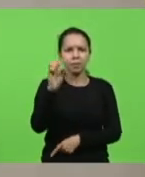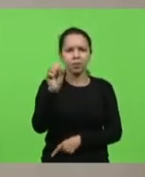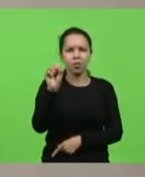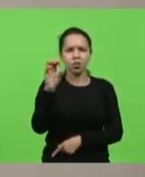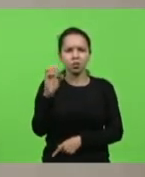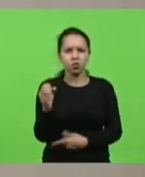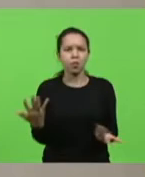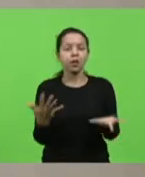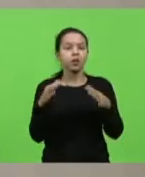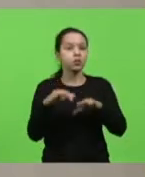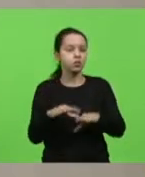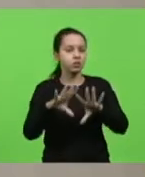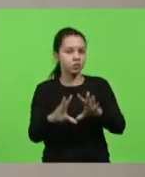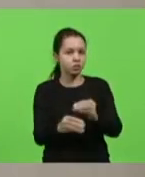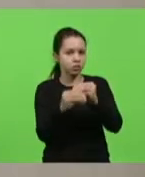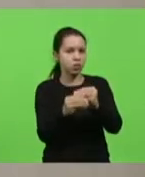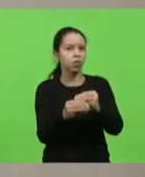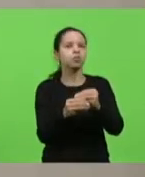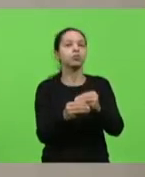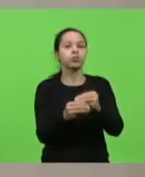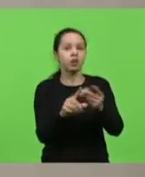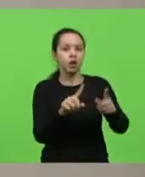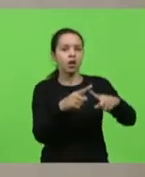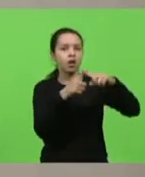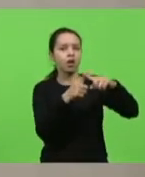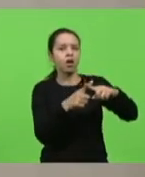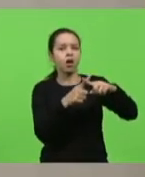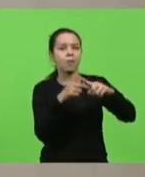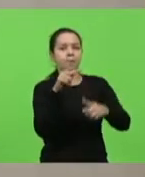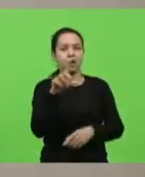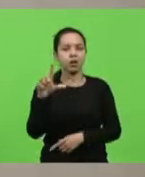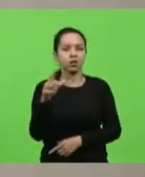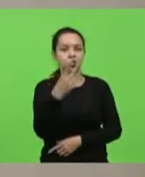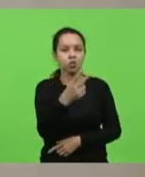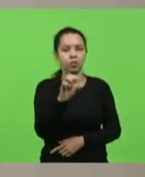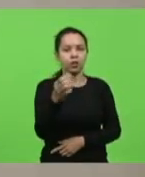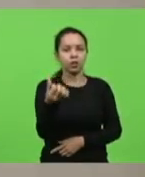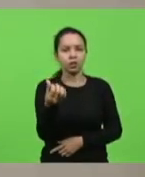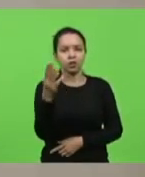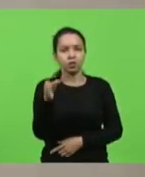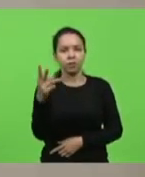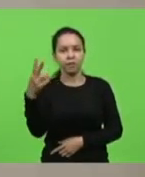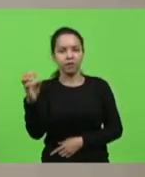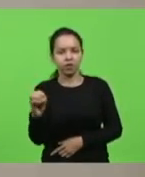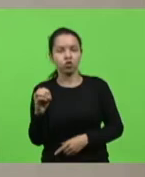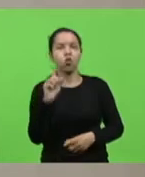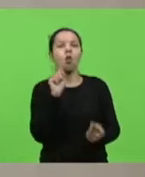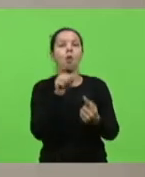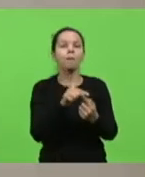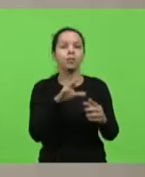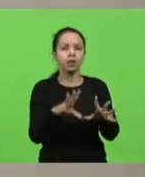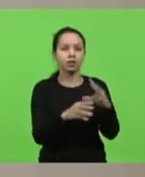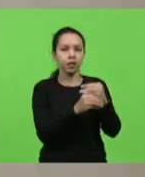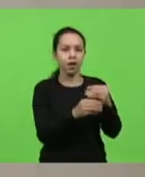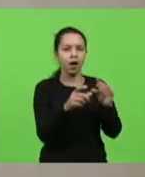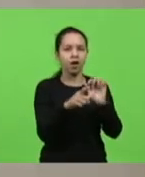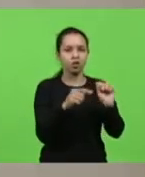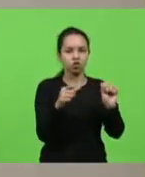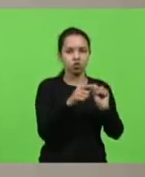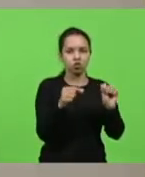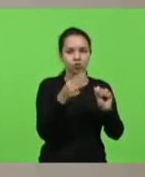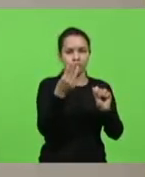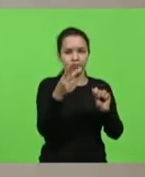inclusão da emenda aditiva ao PL 2633, 2020, com o objetivo de acrescentar o artigo 20B à Lei nº 11